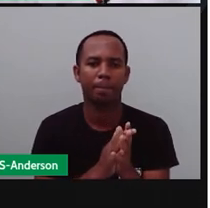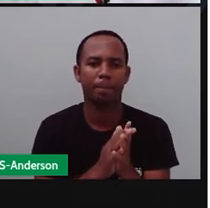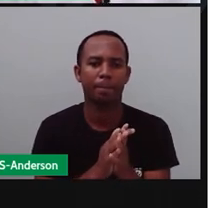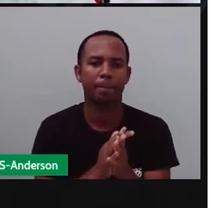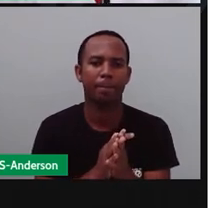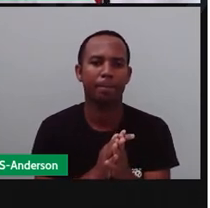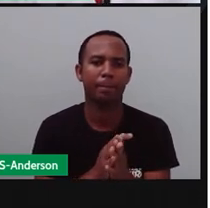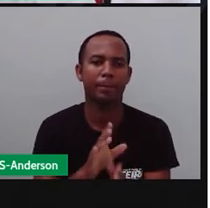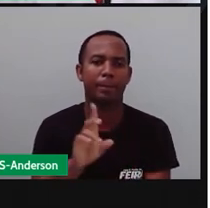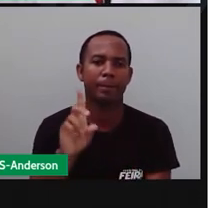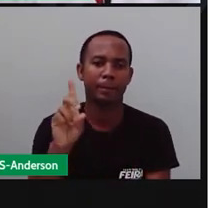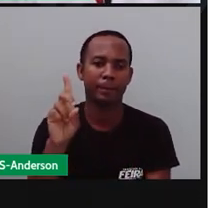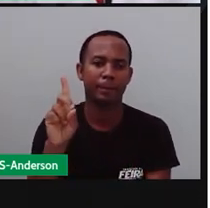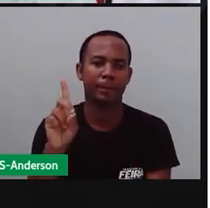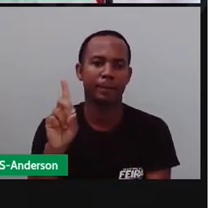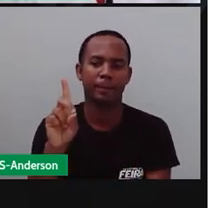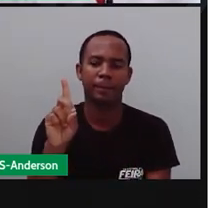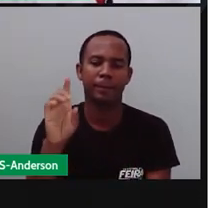De baixo.